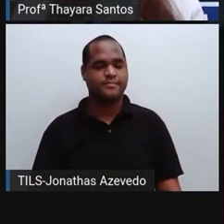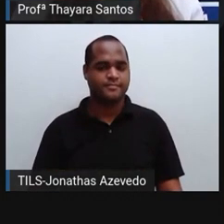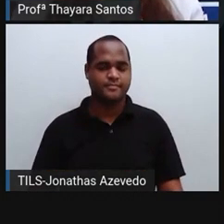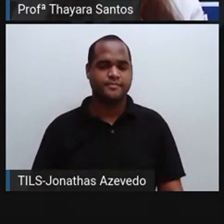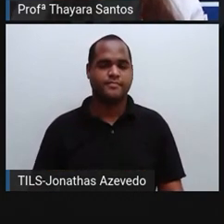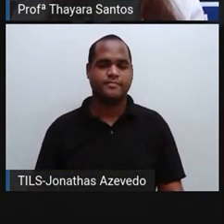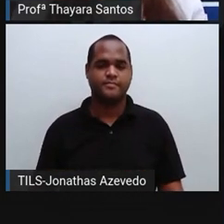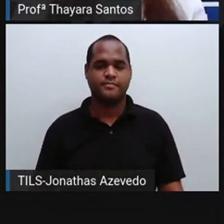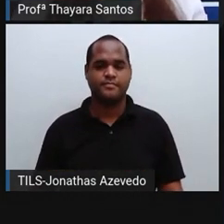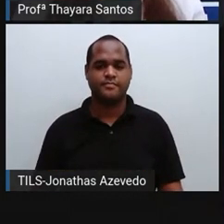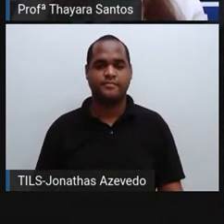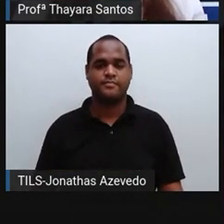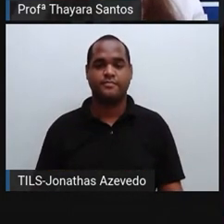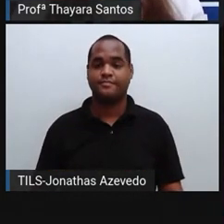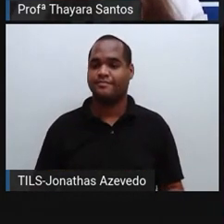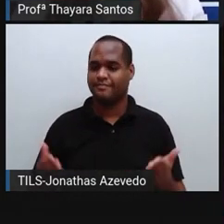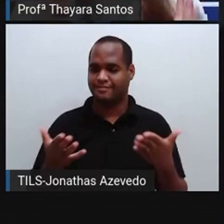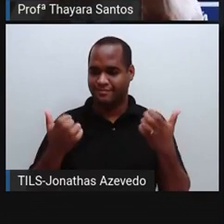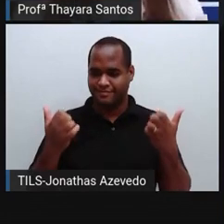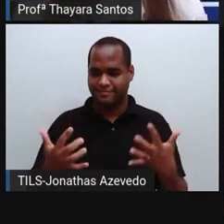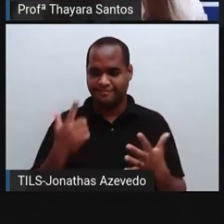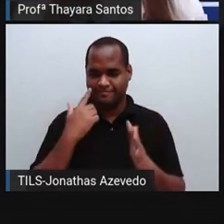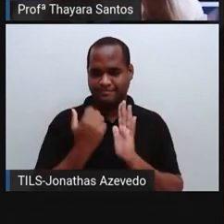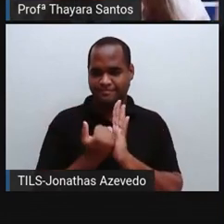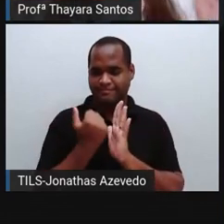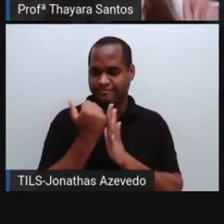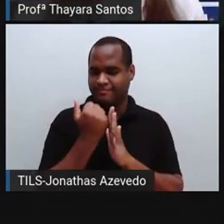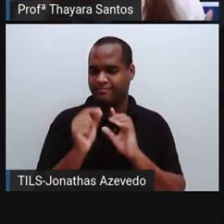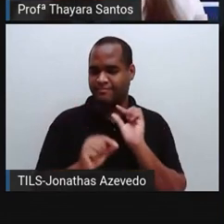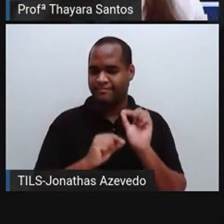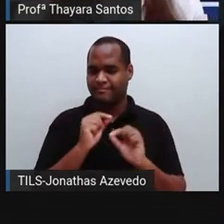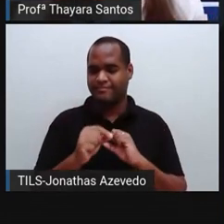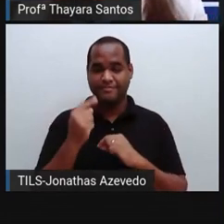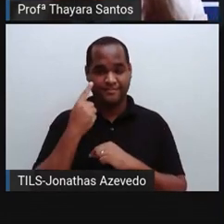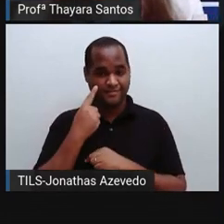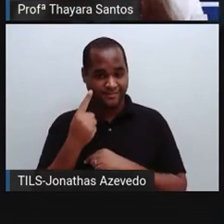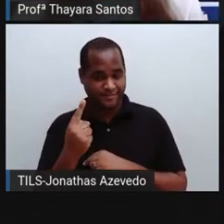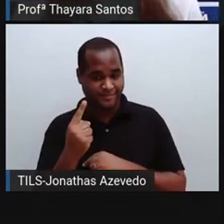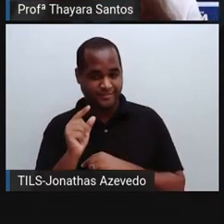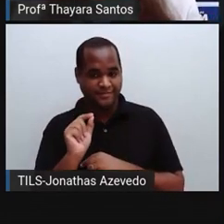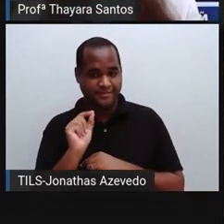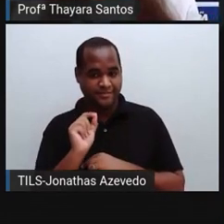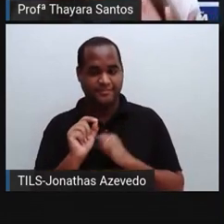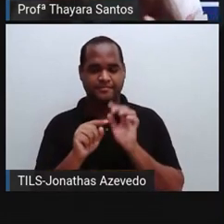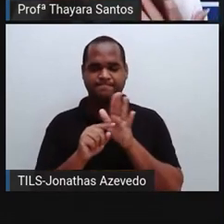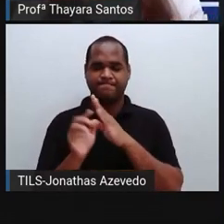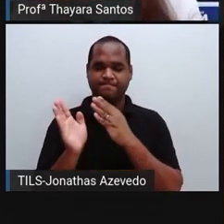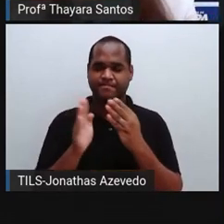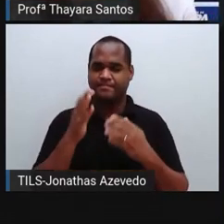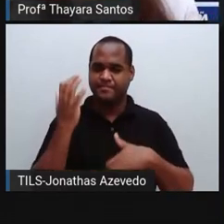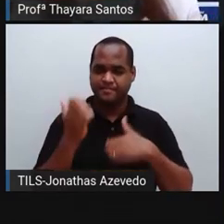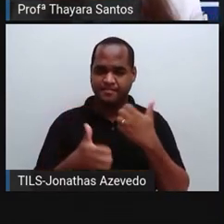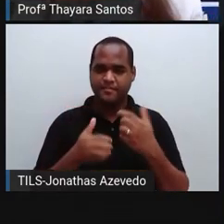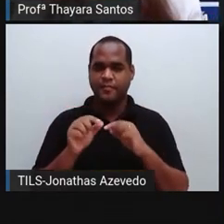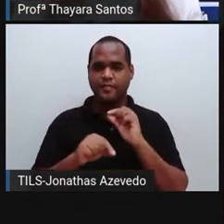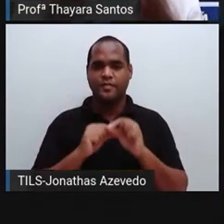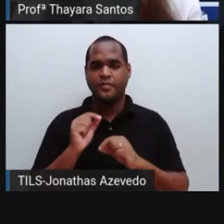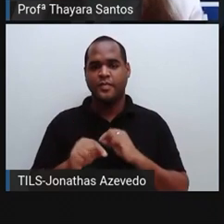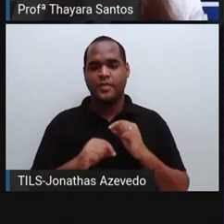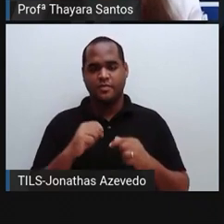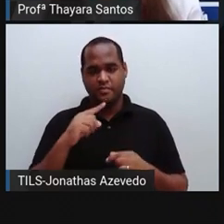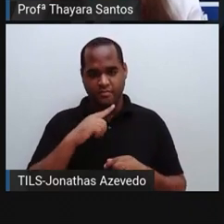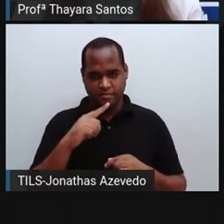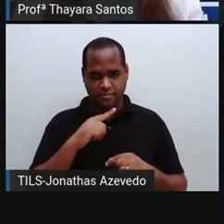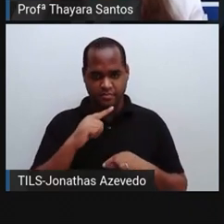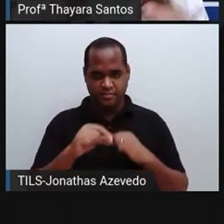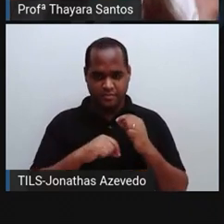Agora, vamos saber mais sobre isso? Pra isso eu trouxe esse vídeo que vai mostrar um pouquinho como é que essa sinapse química acontece, né?